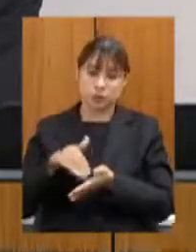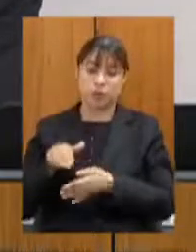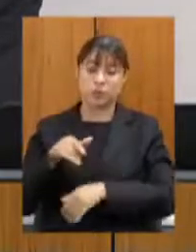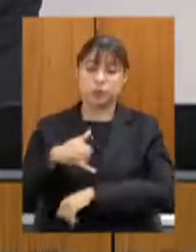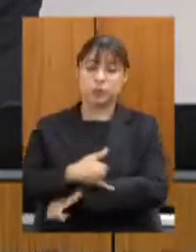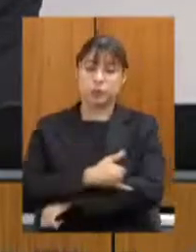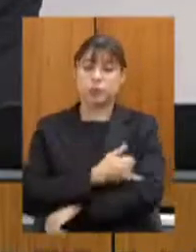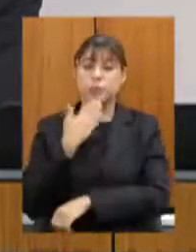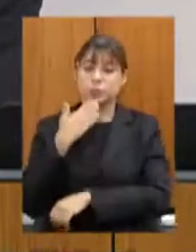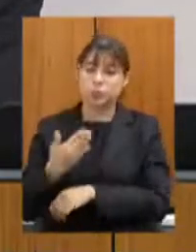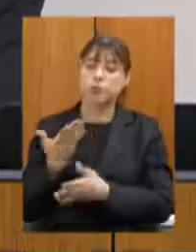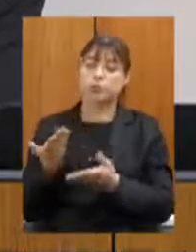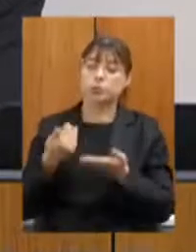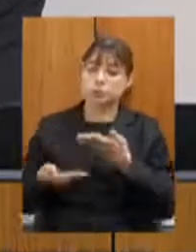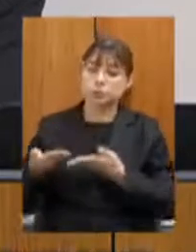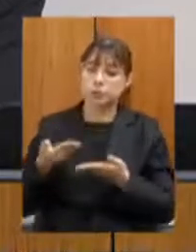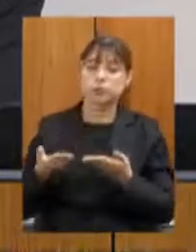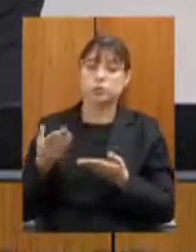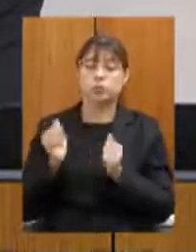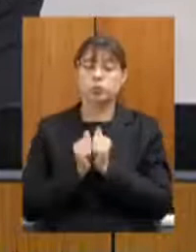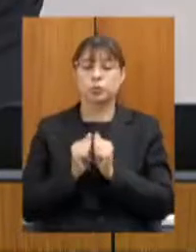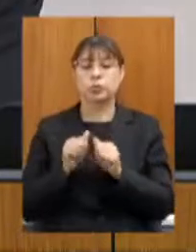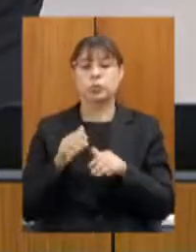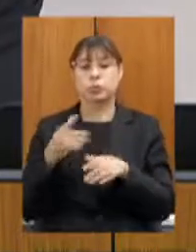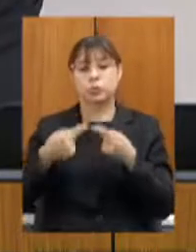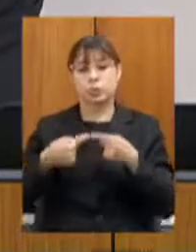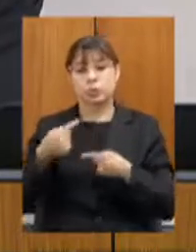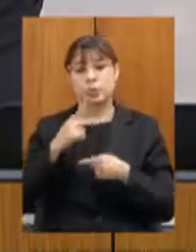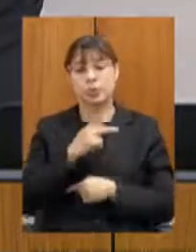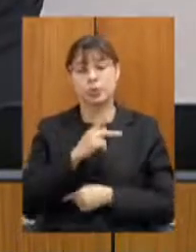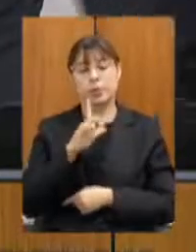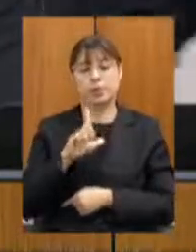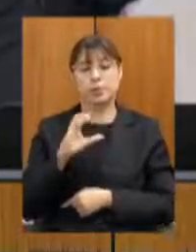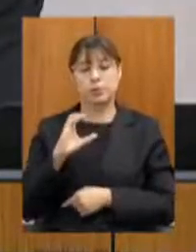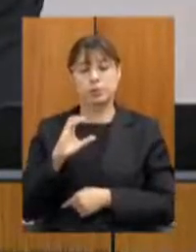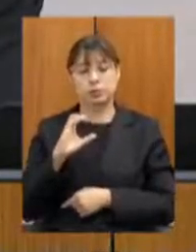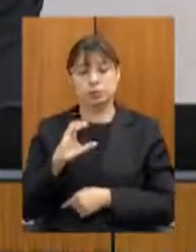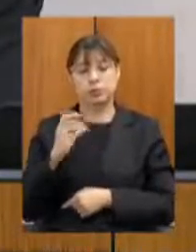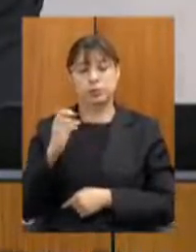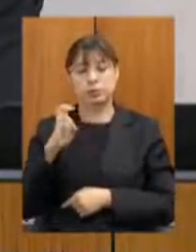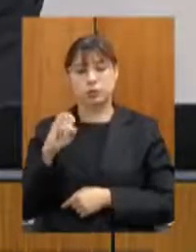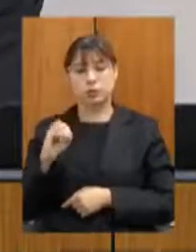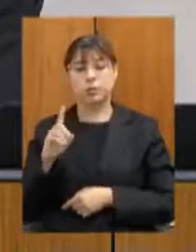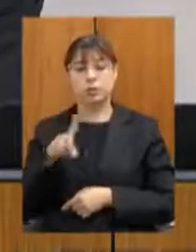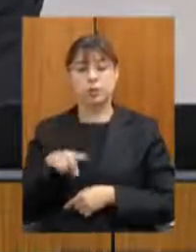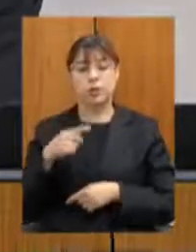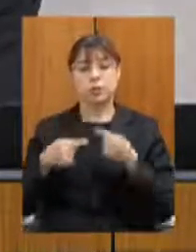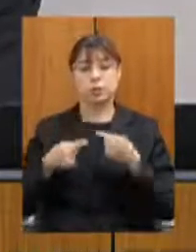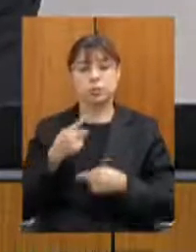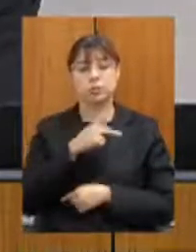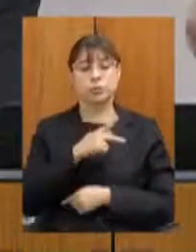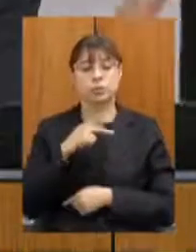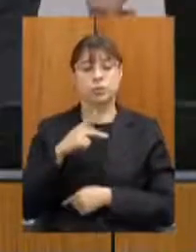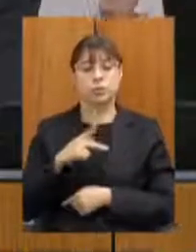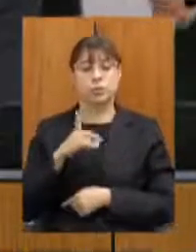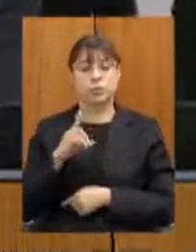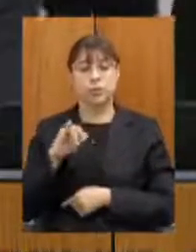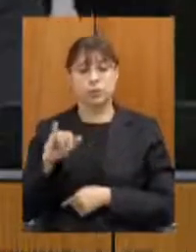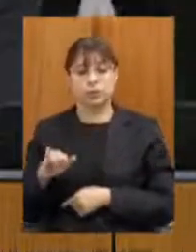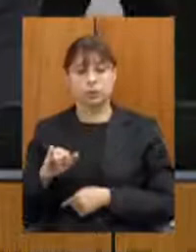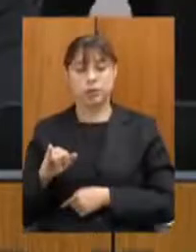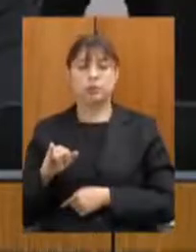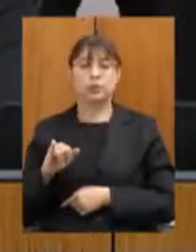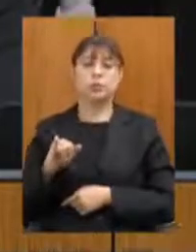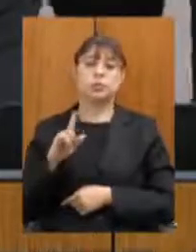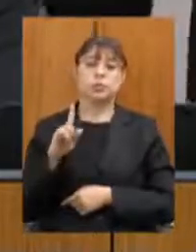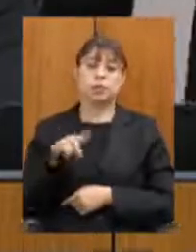se envolva e ajude nos debates em torno do PLC 50 2020 que institui o PDDI na região do Vale do Aço com base em estudos